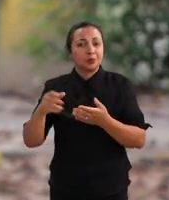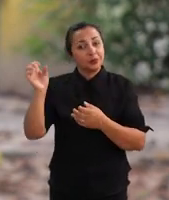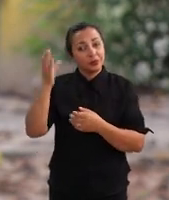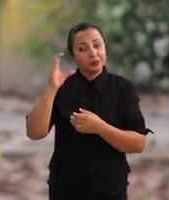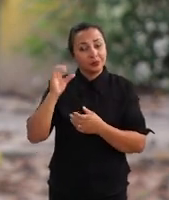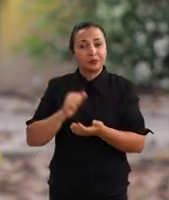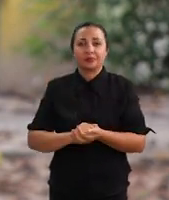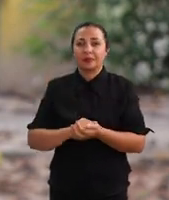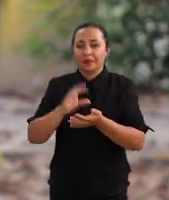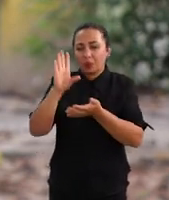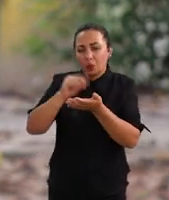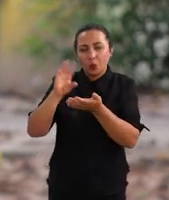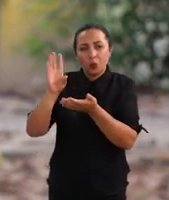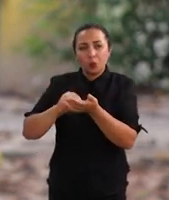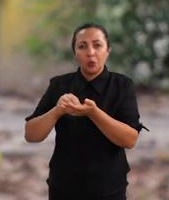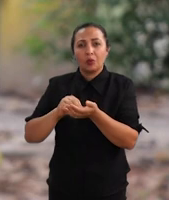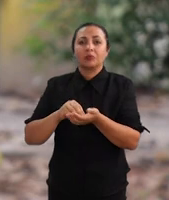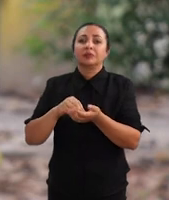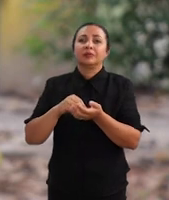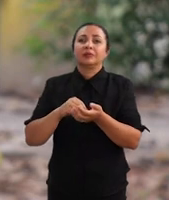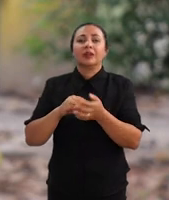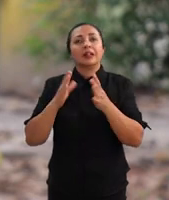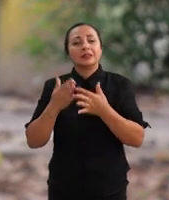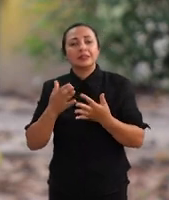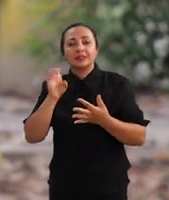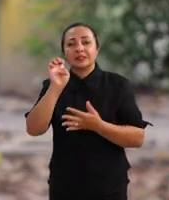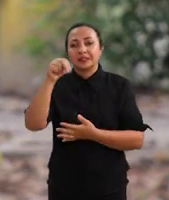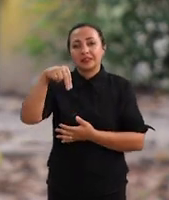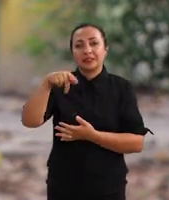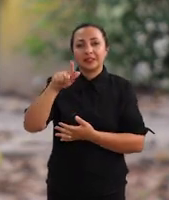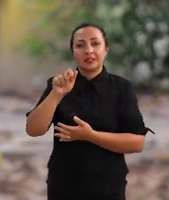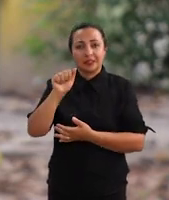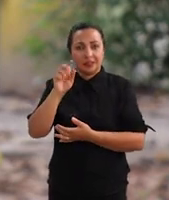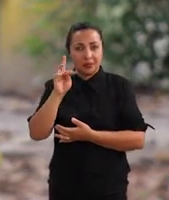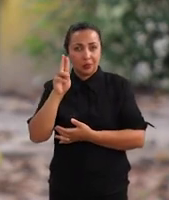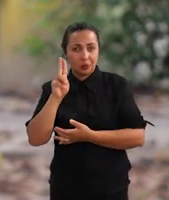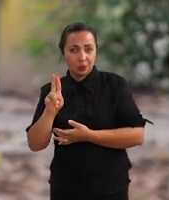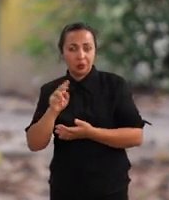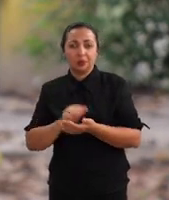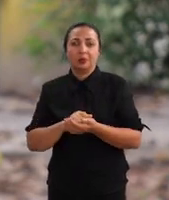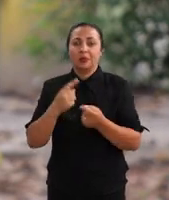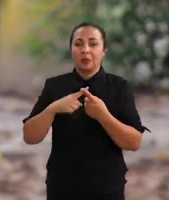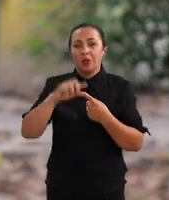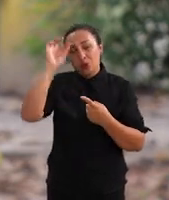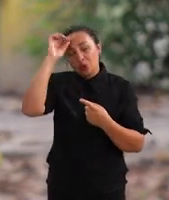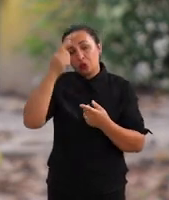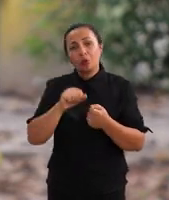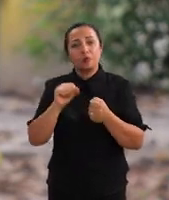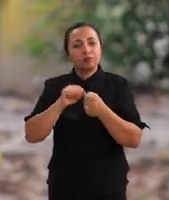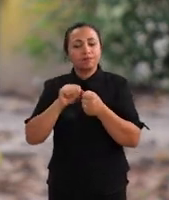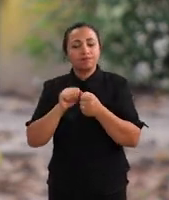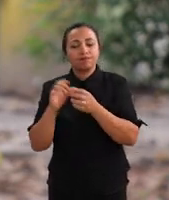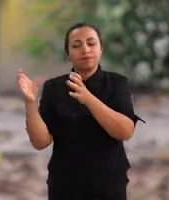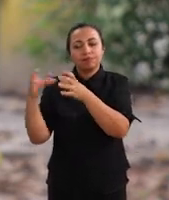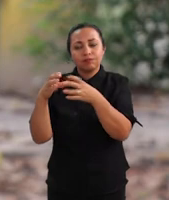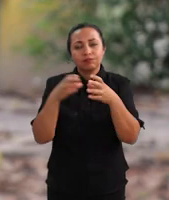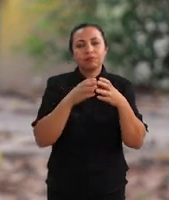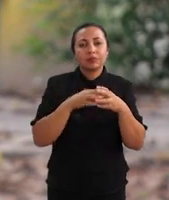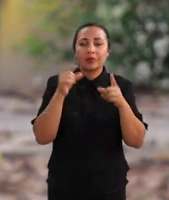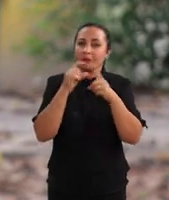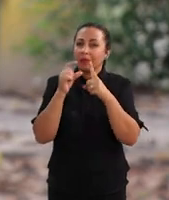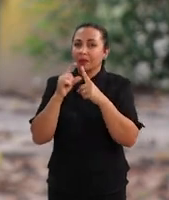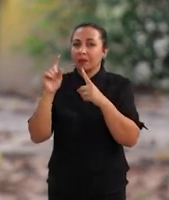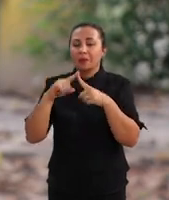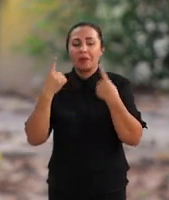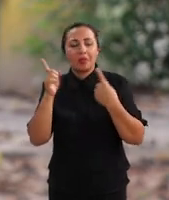que é um anotador sintático do Nyangatu. Porque o etiquetador apenas atribui as classes de palavras,